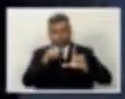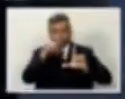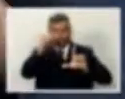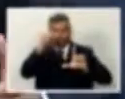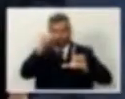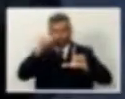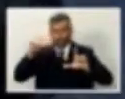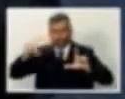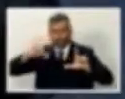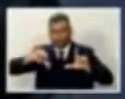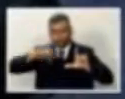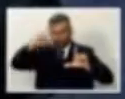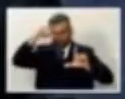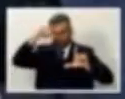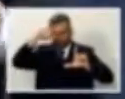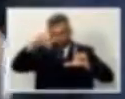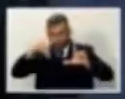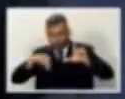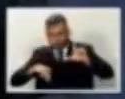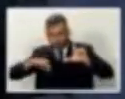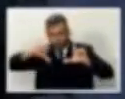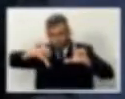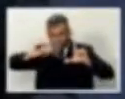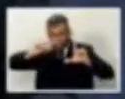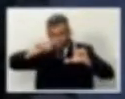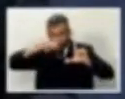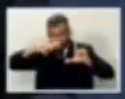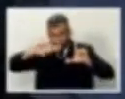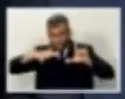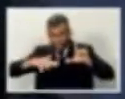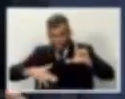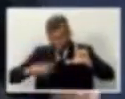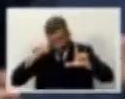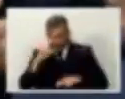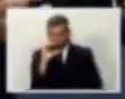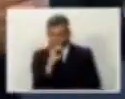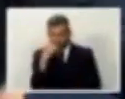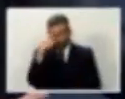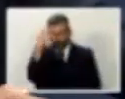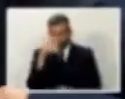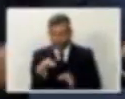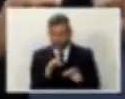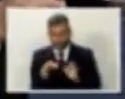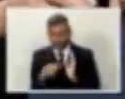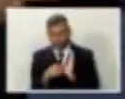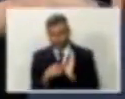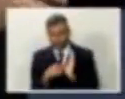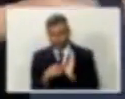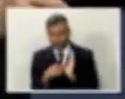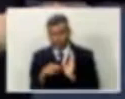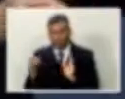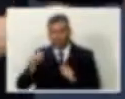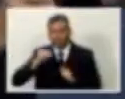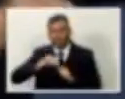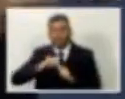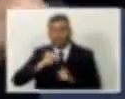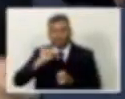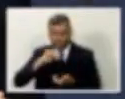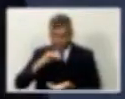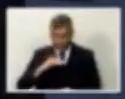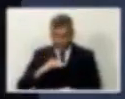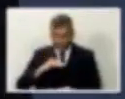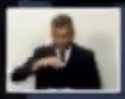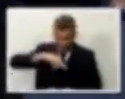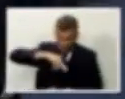que ele achou que seria positivo. lançou um programa que era um pote de ração